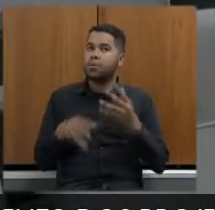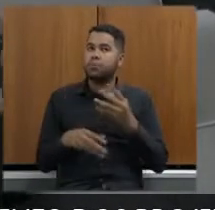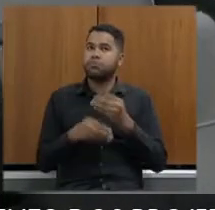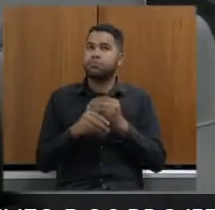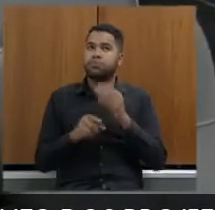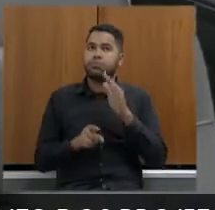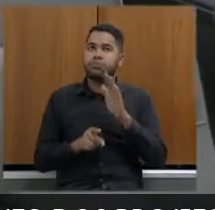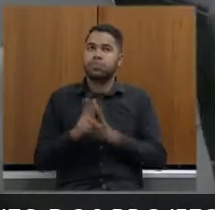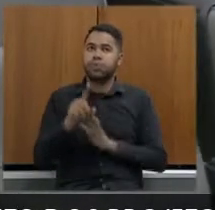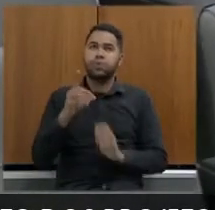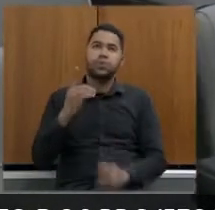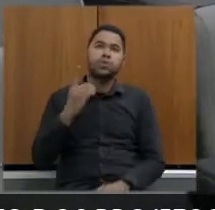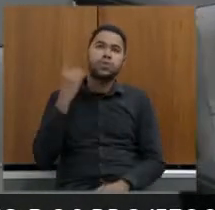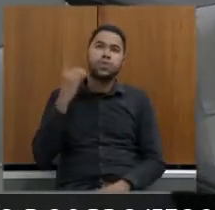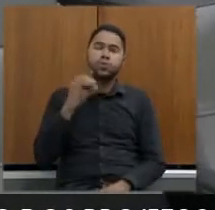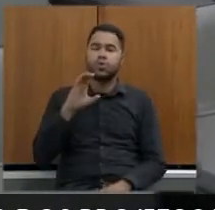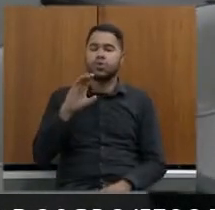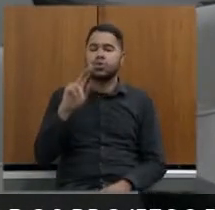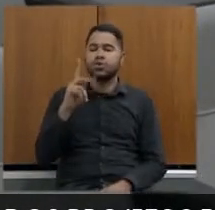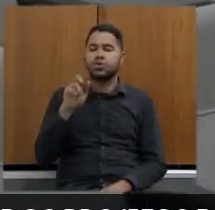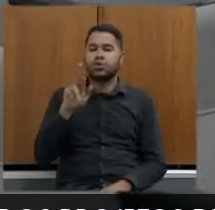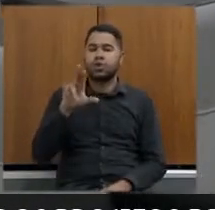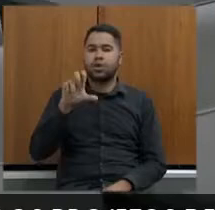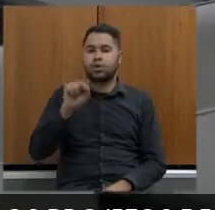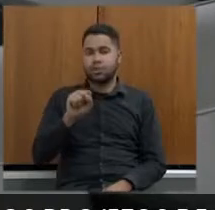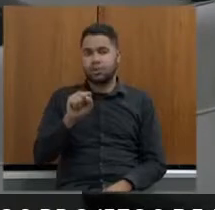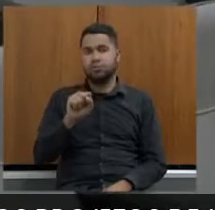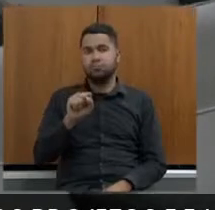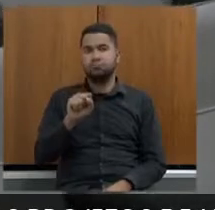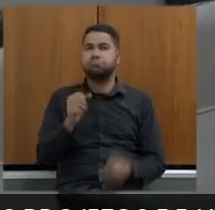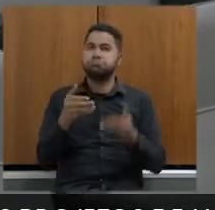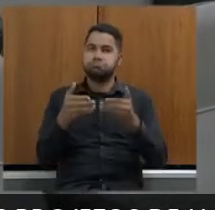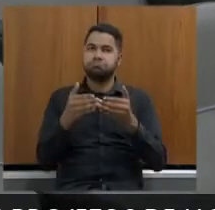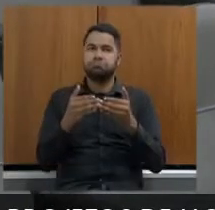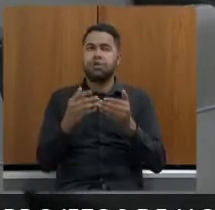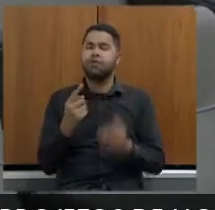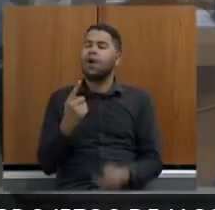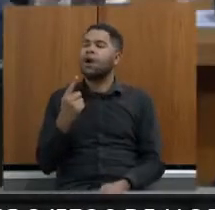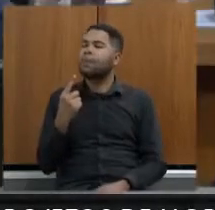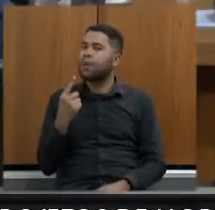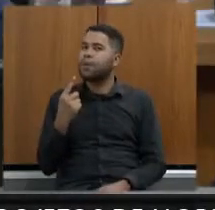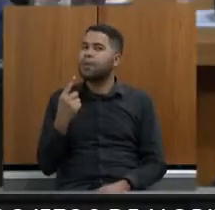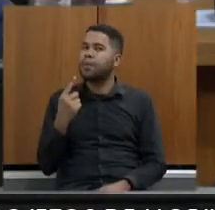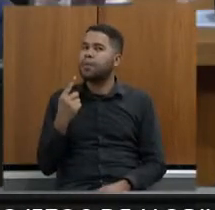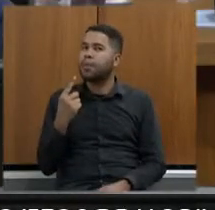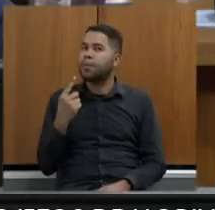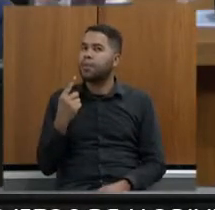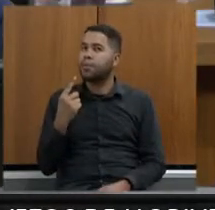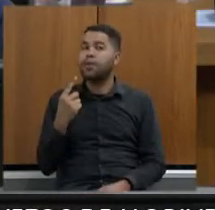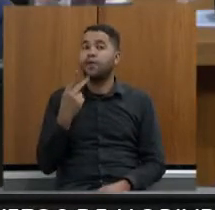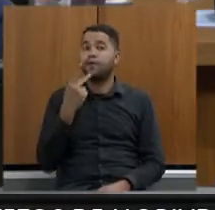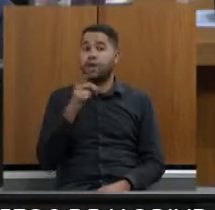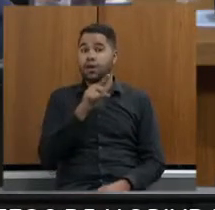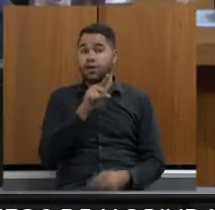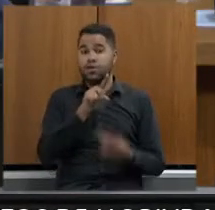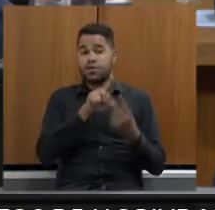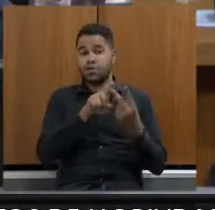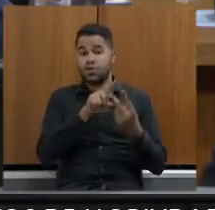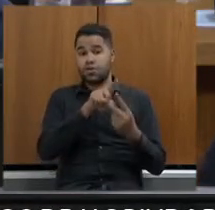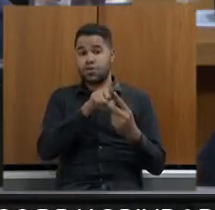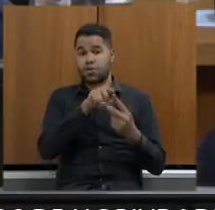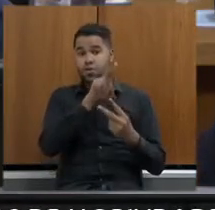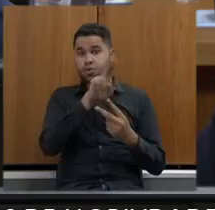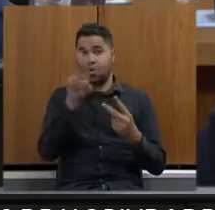pergunta do deputado Charles Santos por favor chegue ao microfone diga seu nome e a